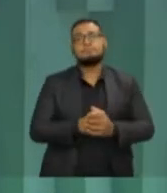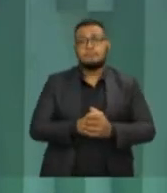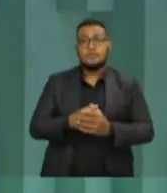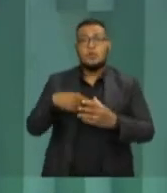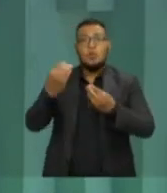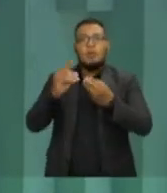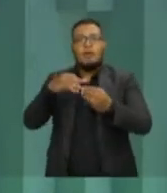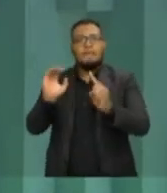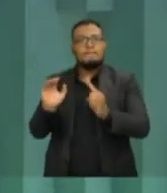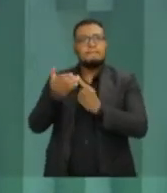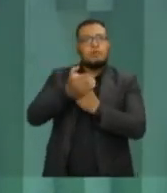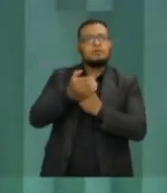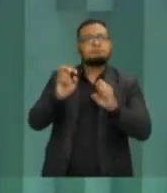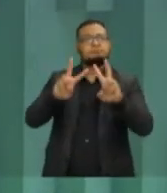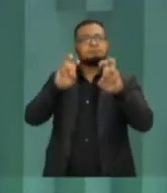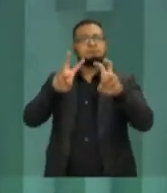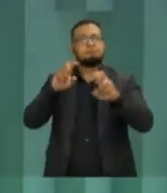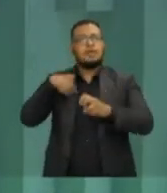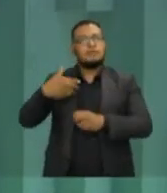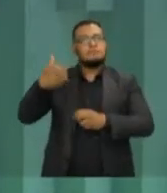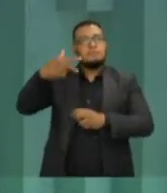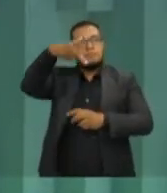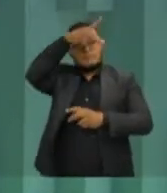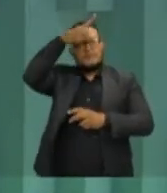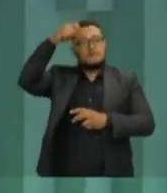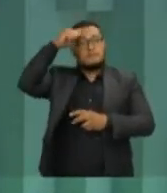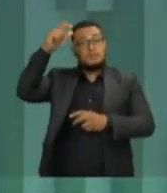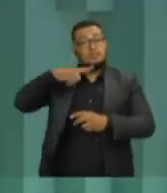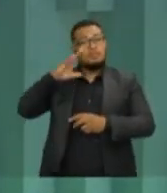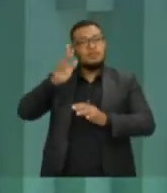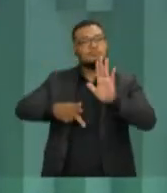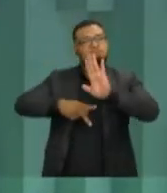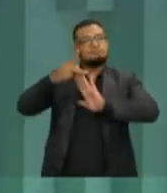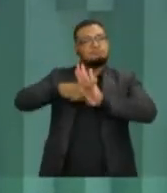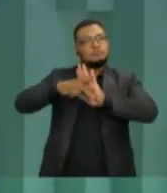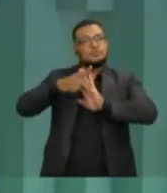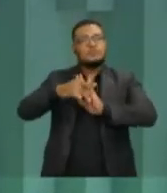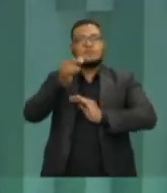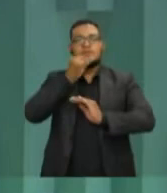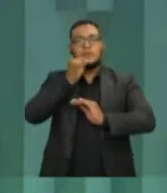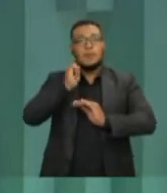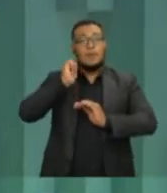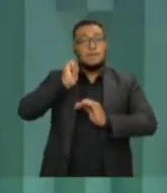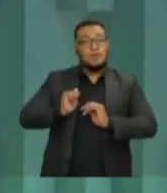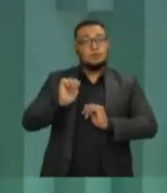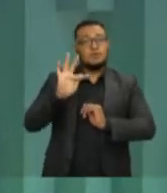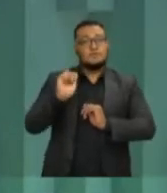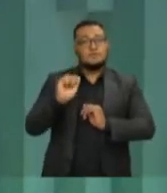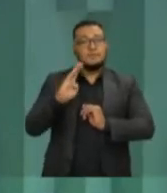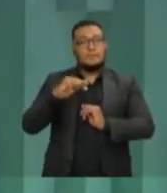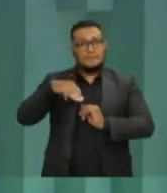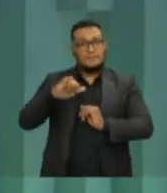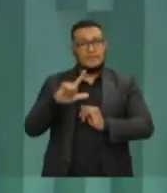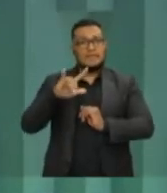já tivemos experiência, eu fiz, quando prefeito, um programa parecido com o Bolsa Famílias. Acho importante pensarmos isso no tempo certo, com